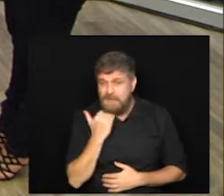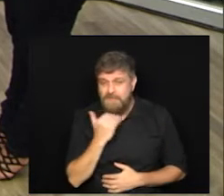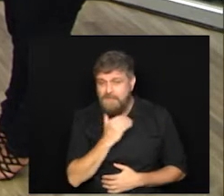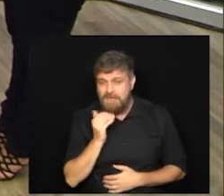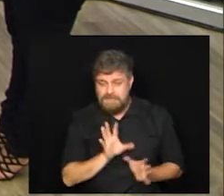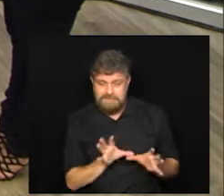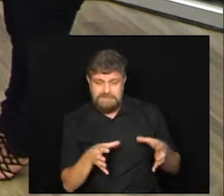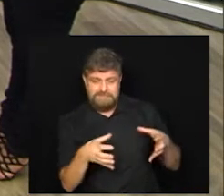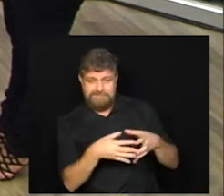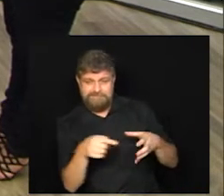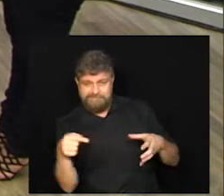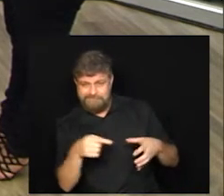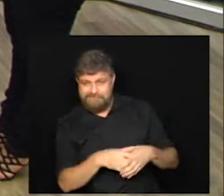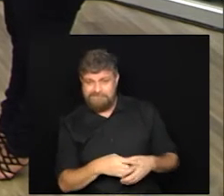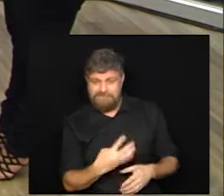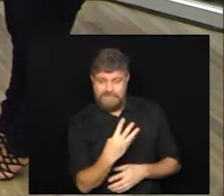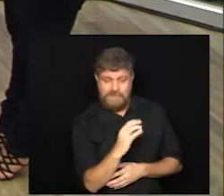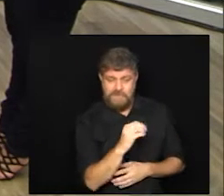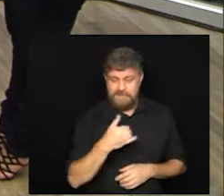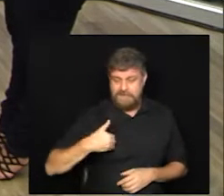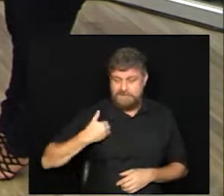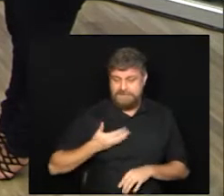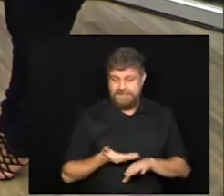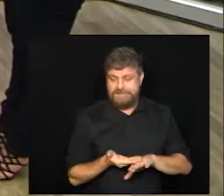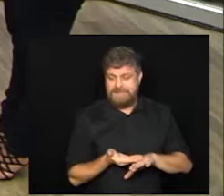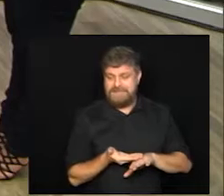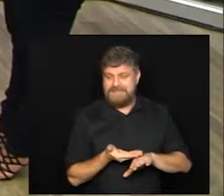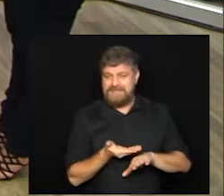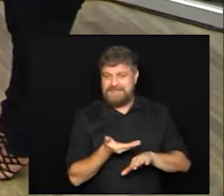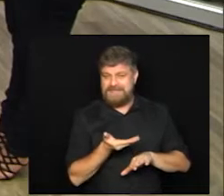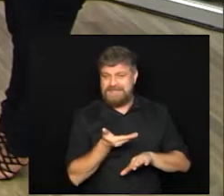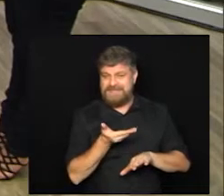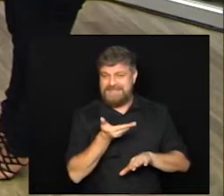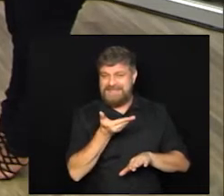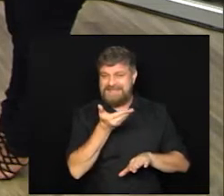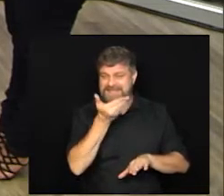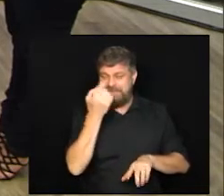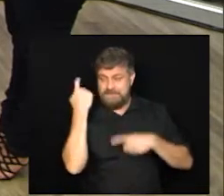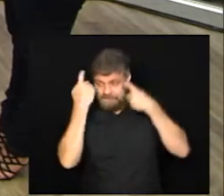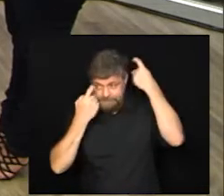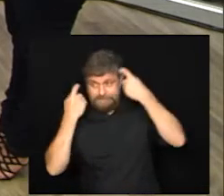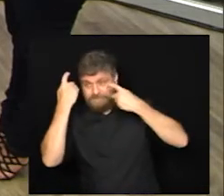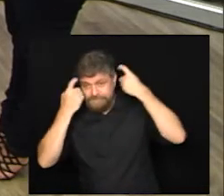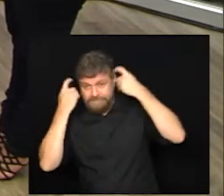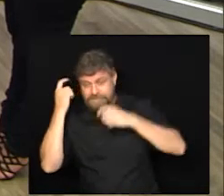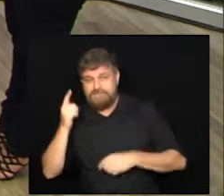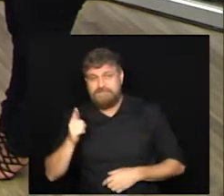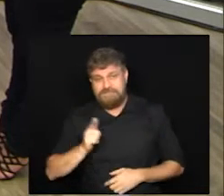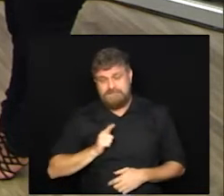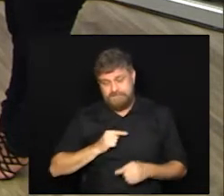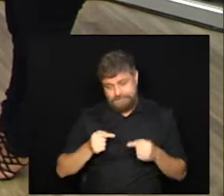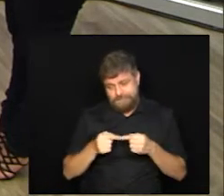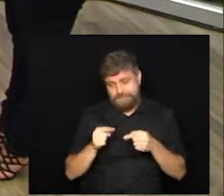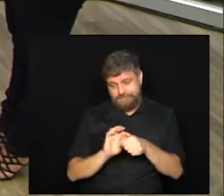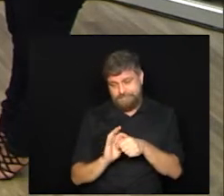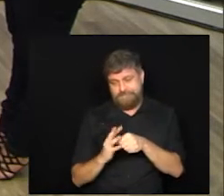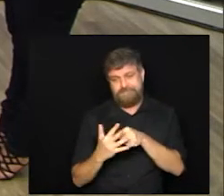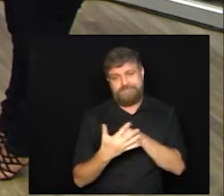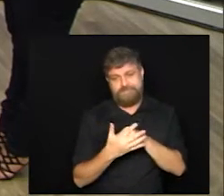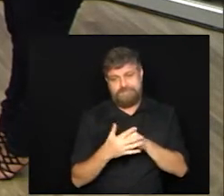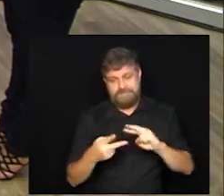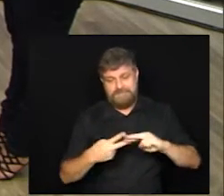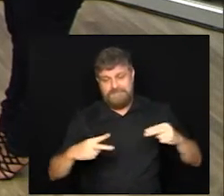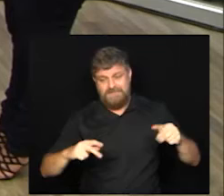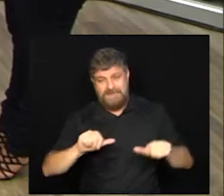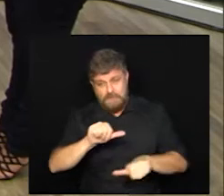público acima dos 40 anos, algo que preocupa bastante e que provavelmente deve ter essa nova cepa que